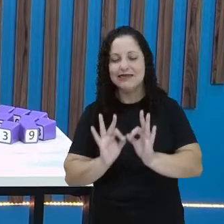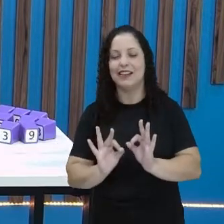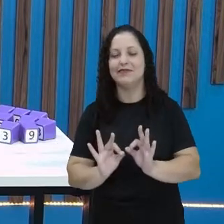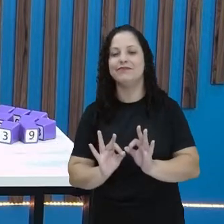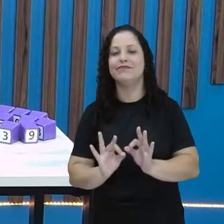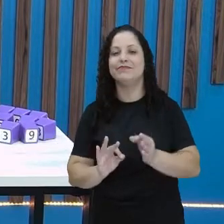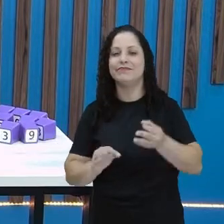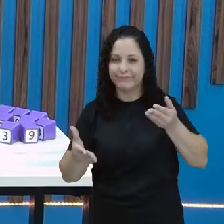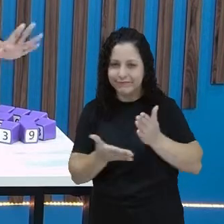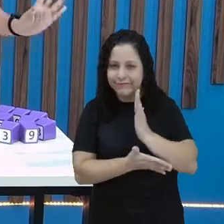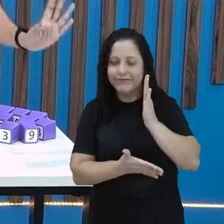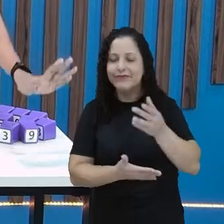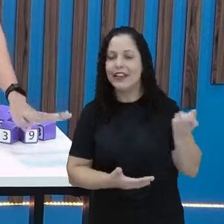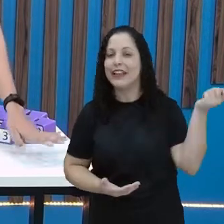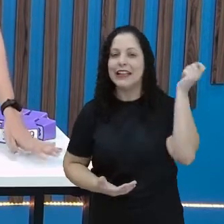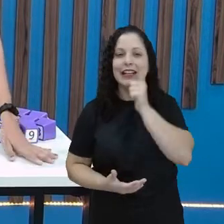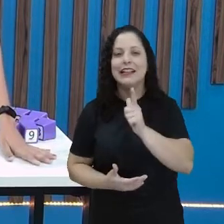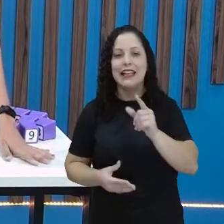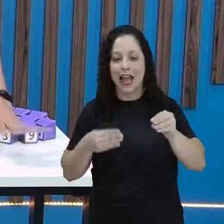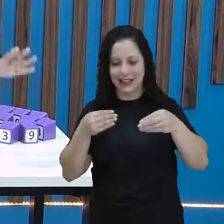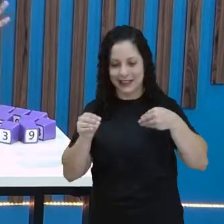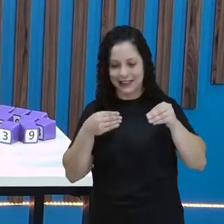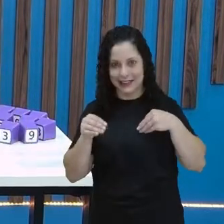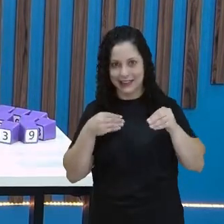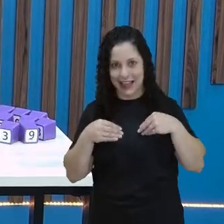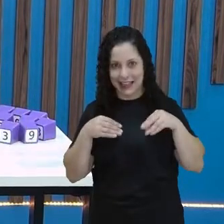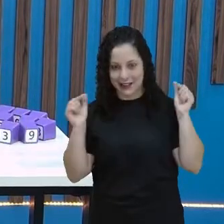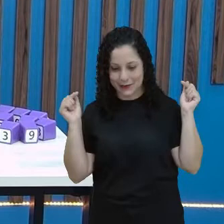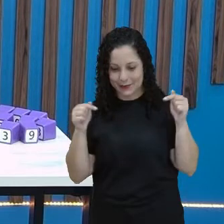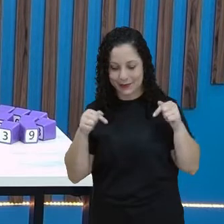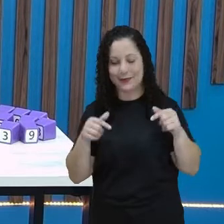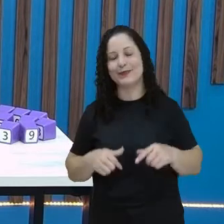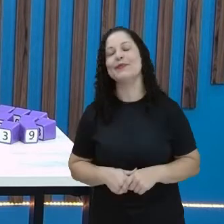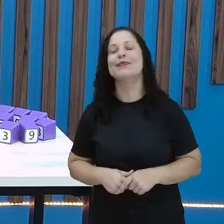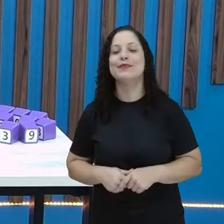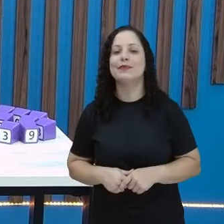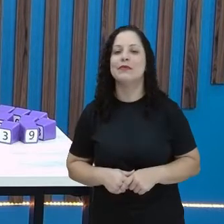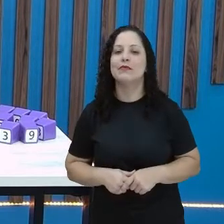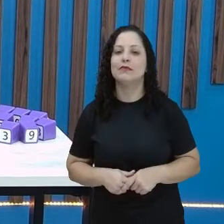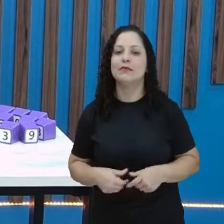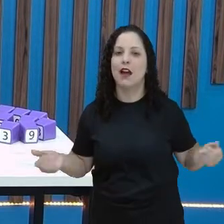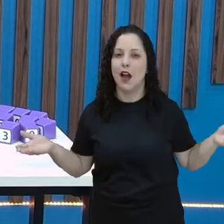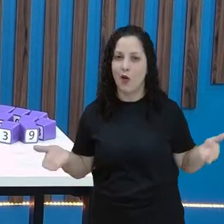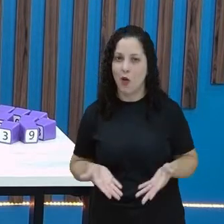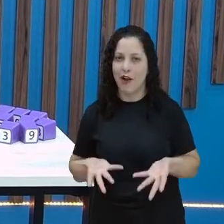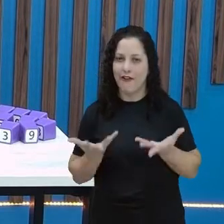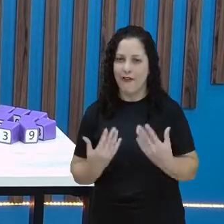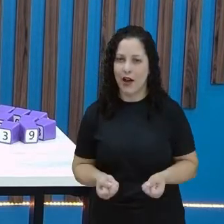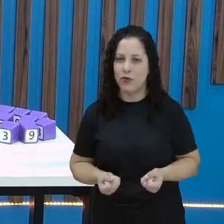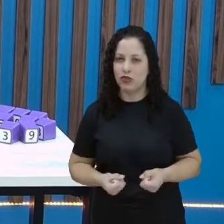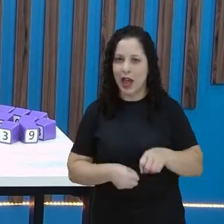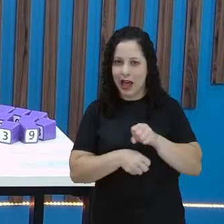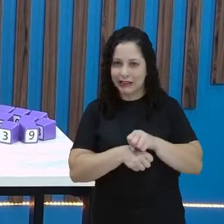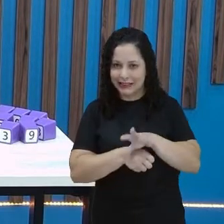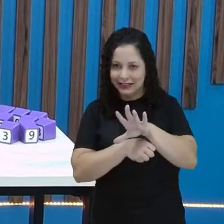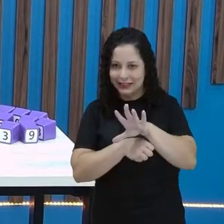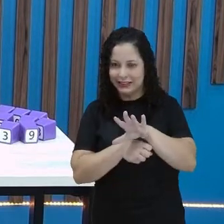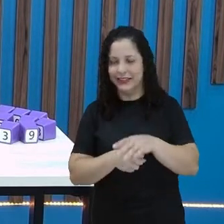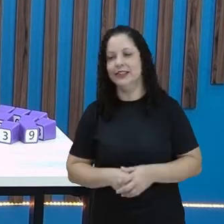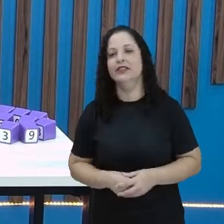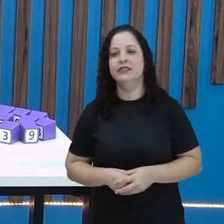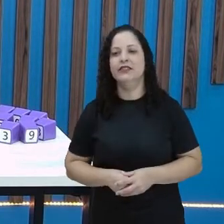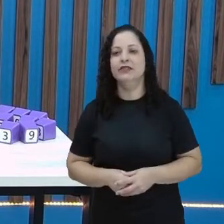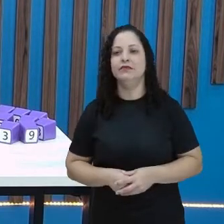Aí, iria ganhar o último saquinho. Então, vamos lá. Vamos para as dicas que ela deu, certo?